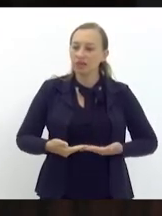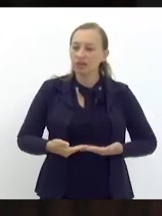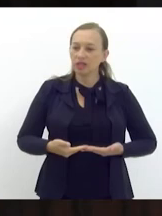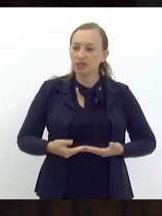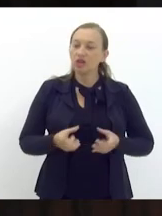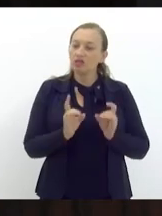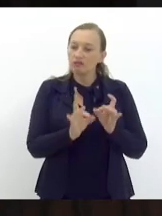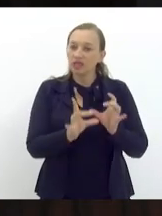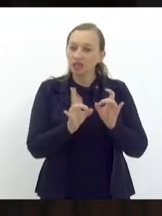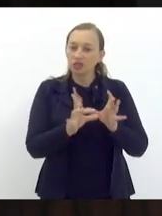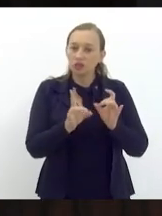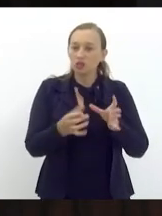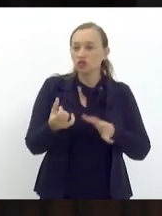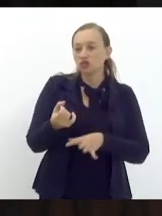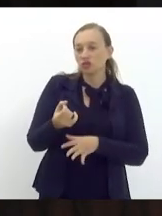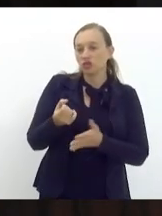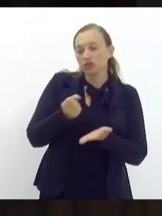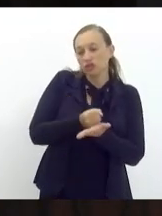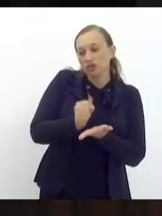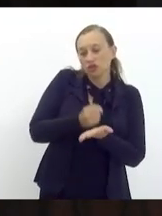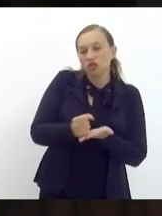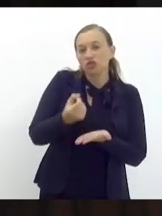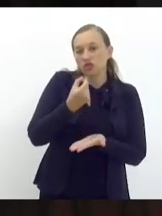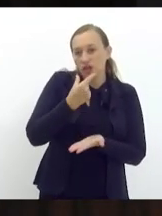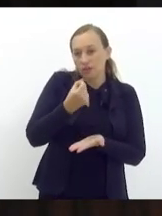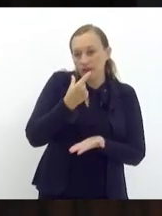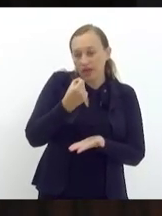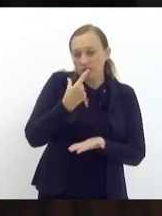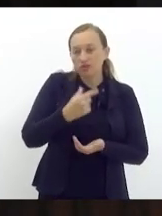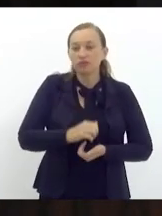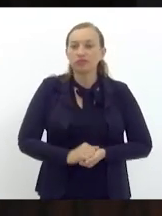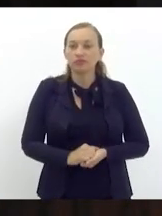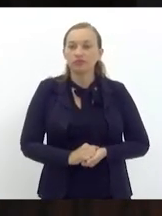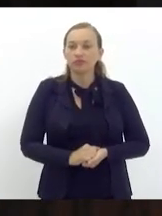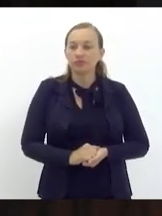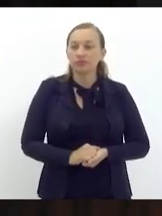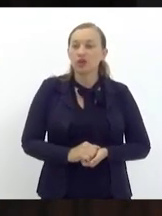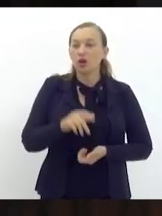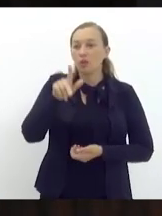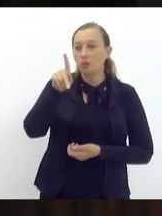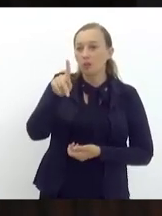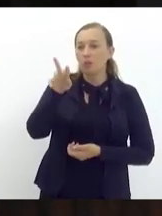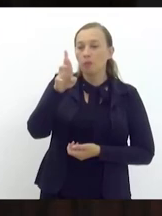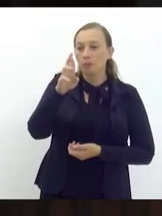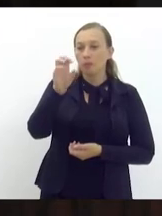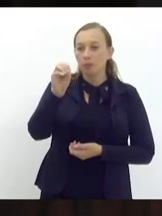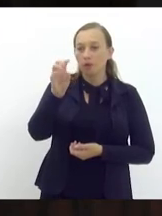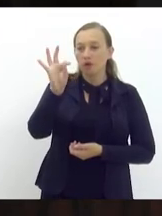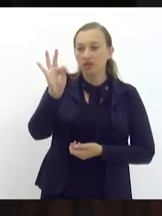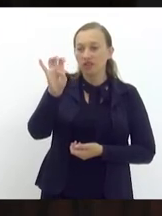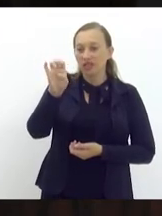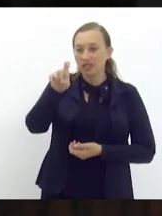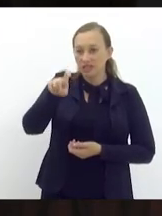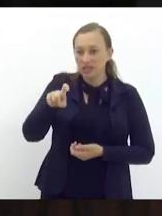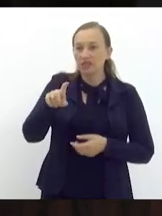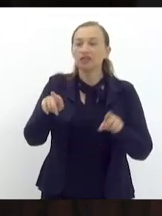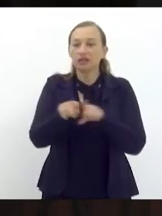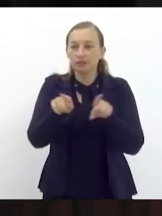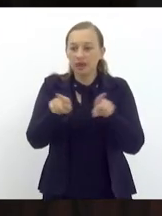equipamento de prótese e implante